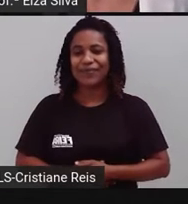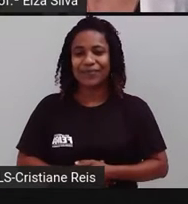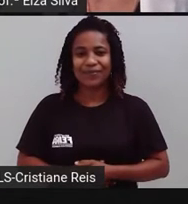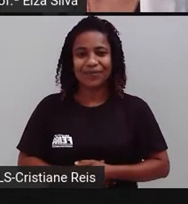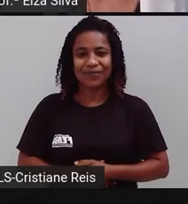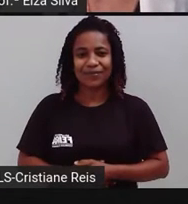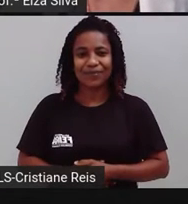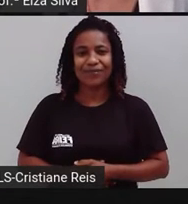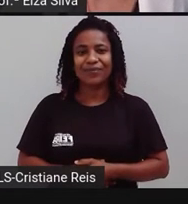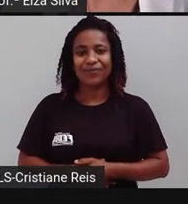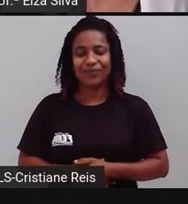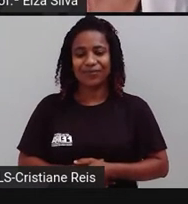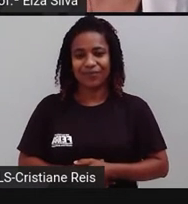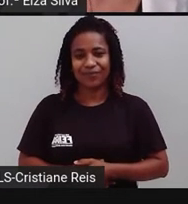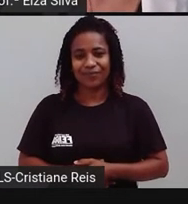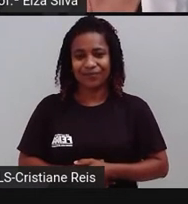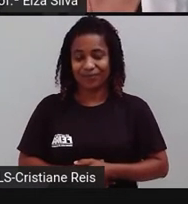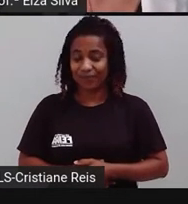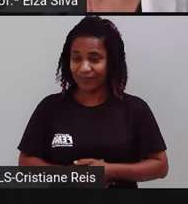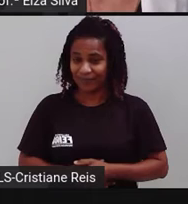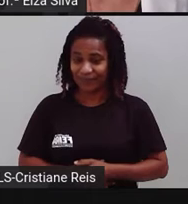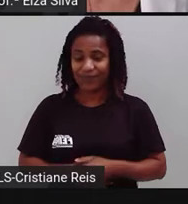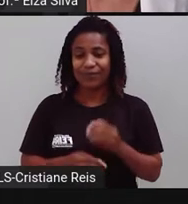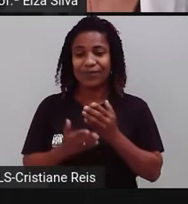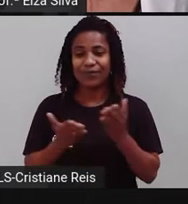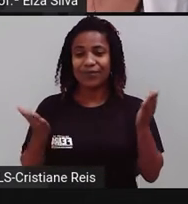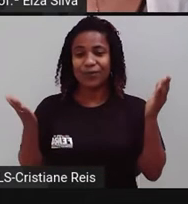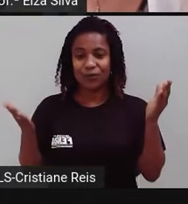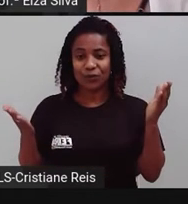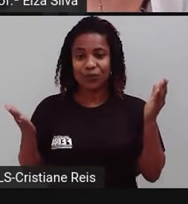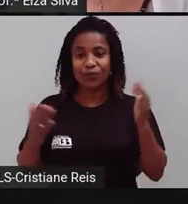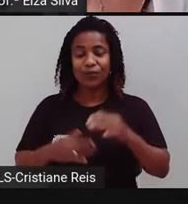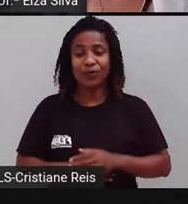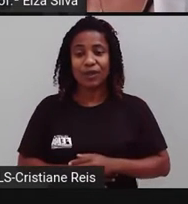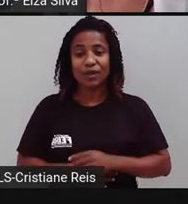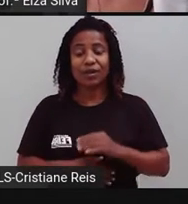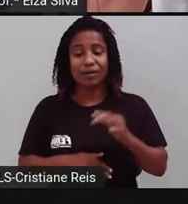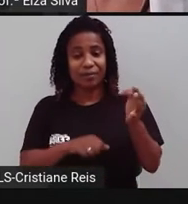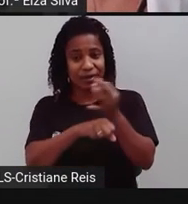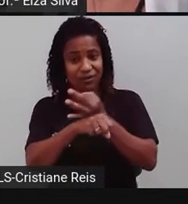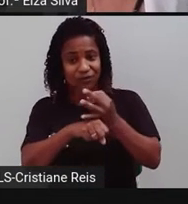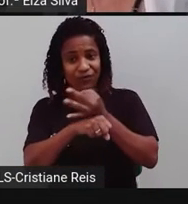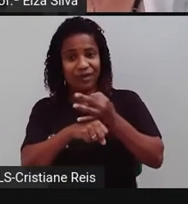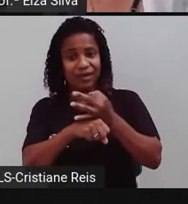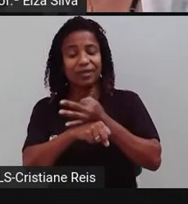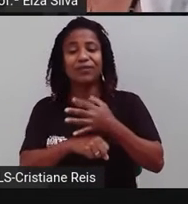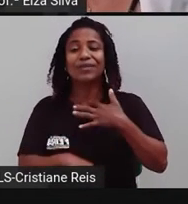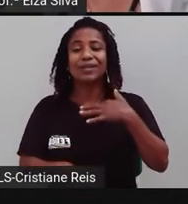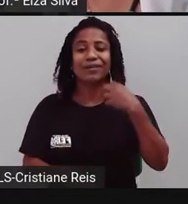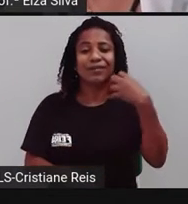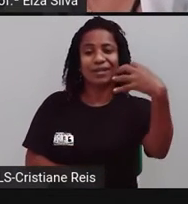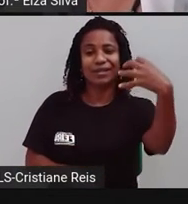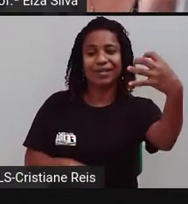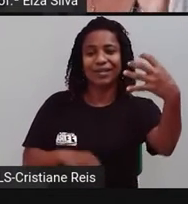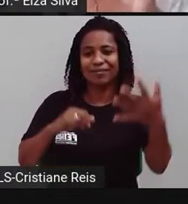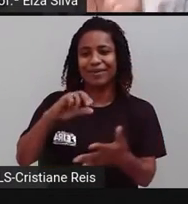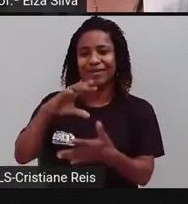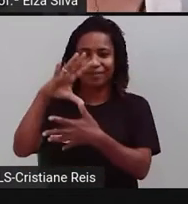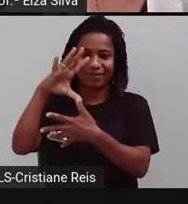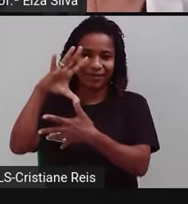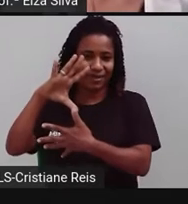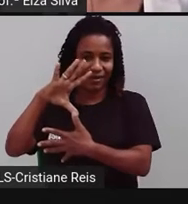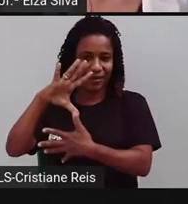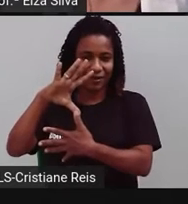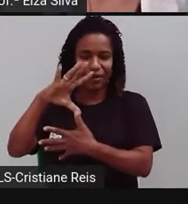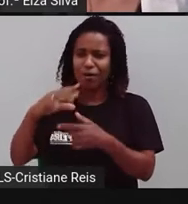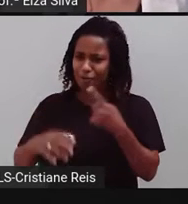next holiday, I'd like to go to America. Então, para as minhas próximas férias, eu gostaria de ir para a América. Se